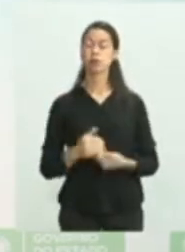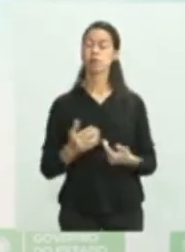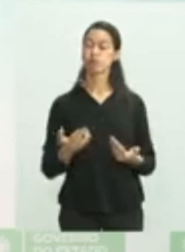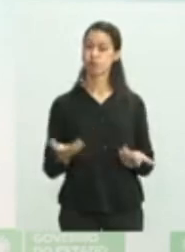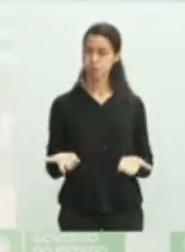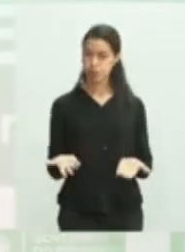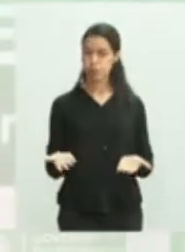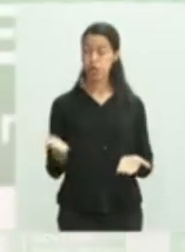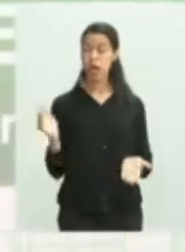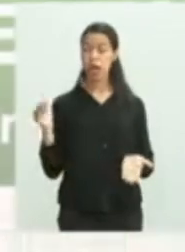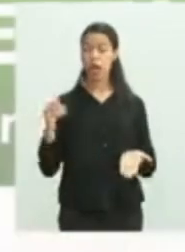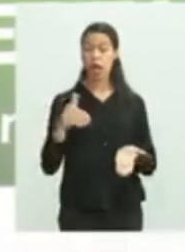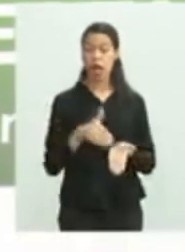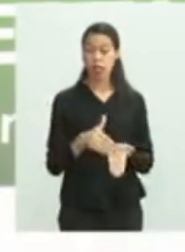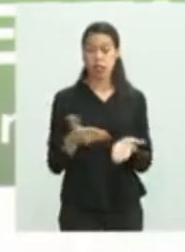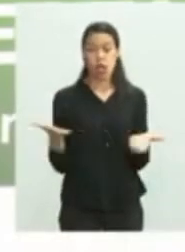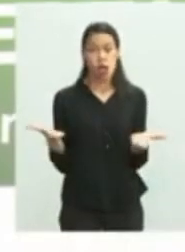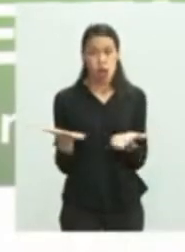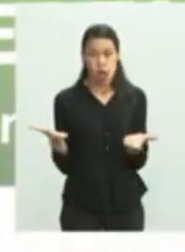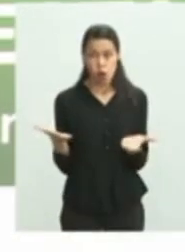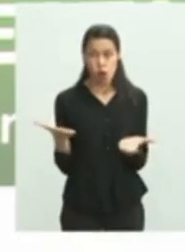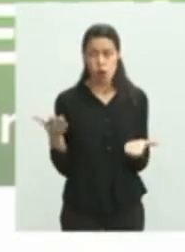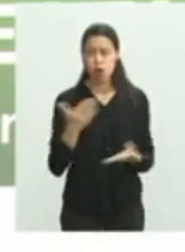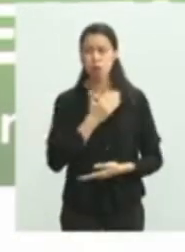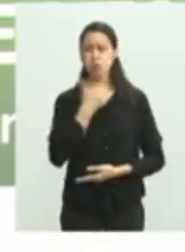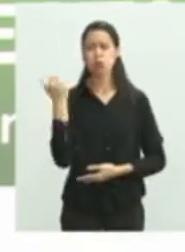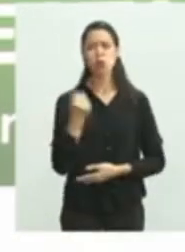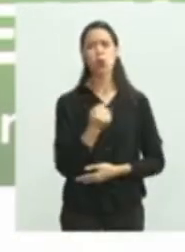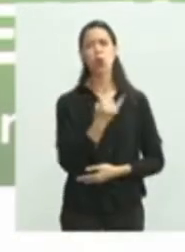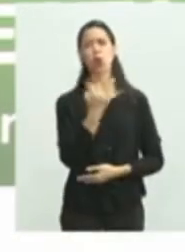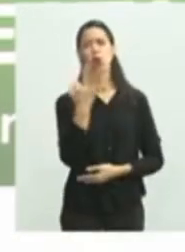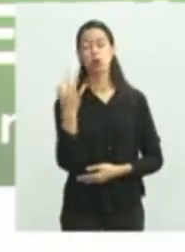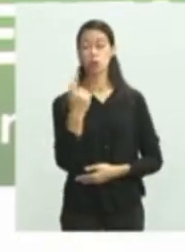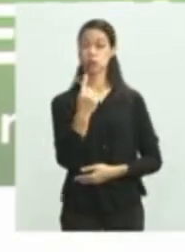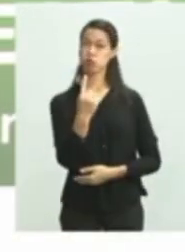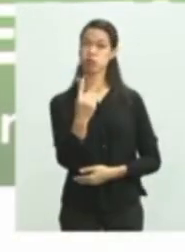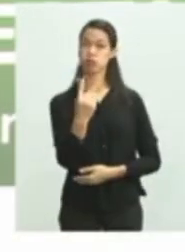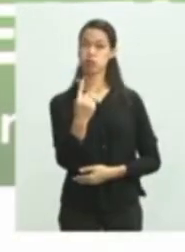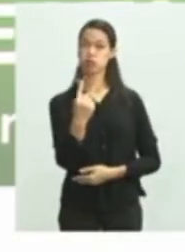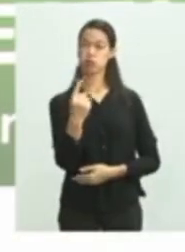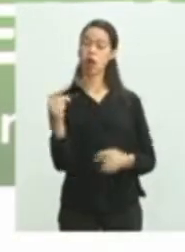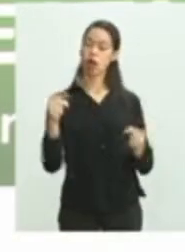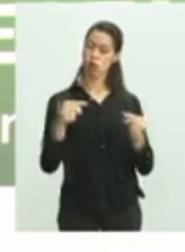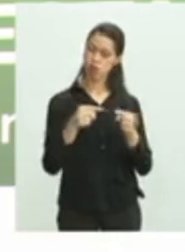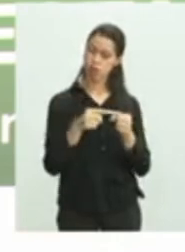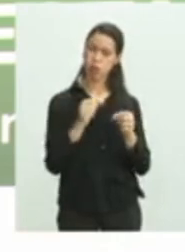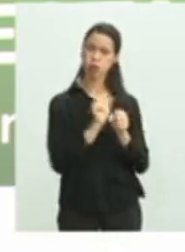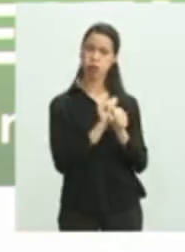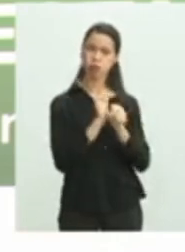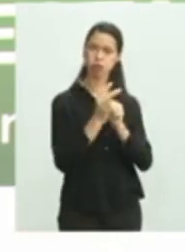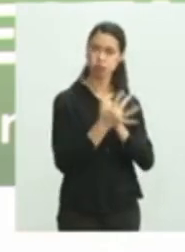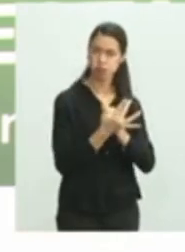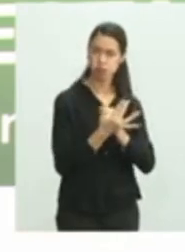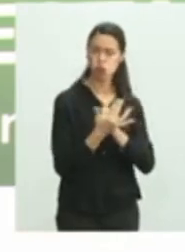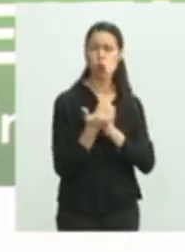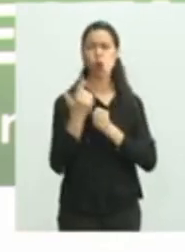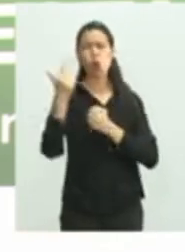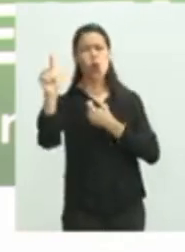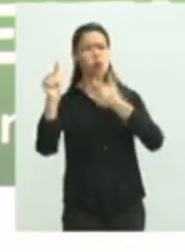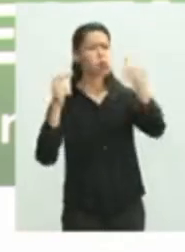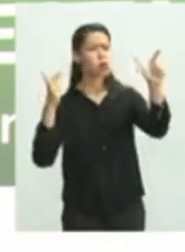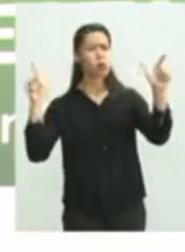uma morte aqui em Mato Grosso do pelo Covid-19. Não temos conhecimento e não nos chegou pela